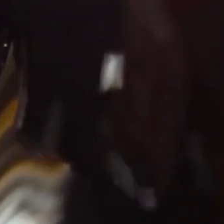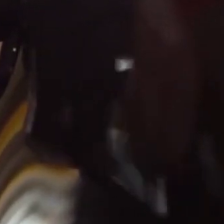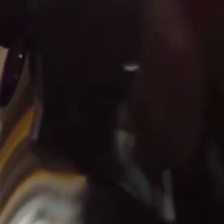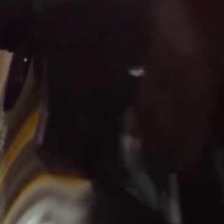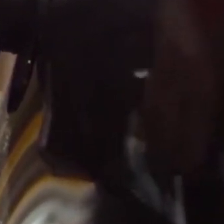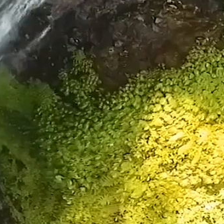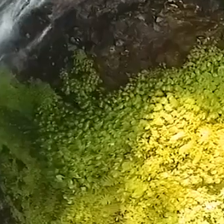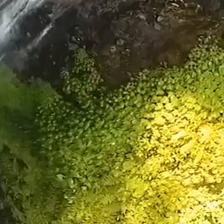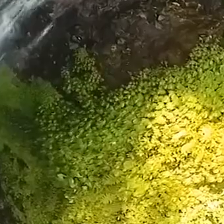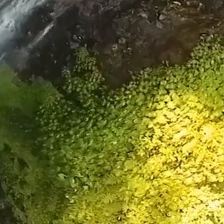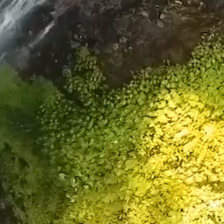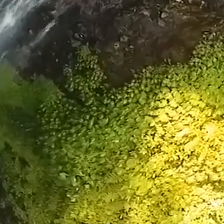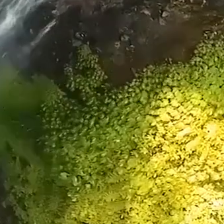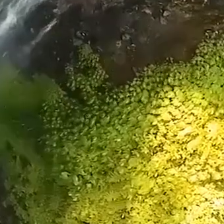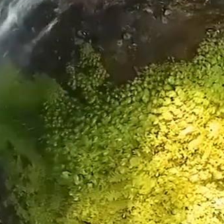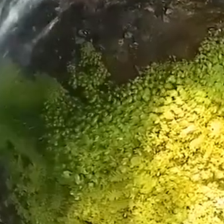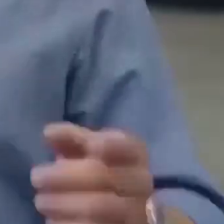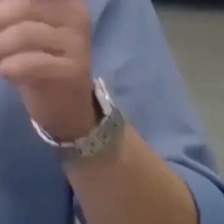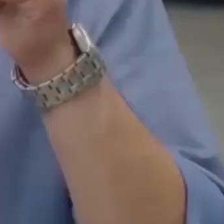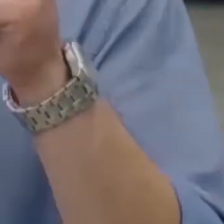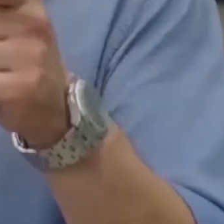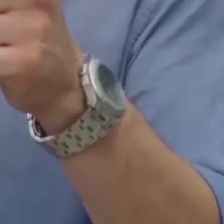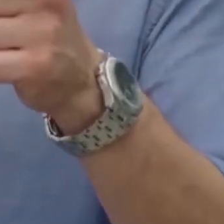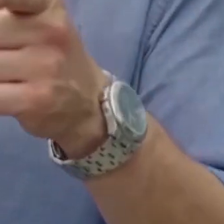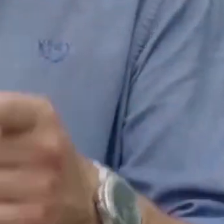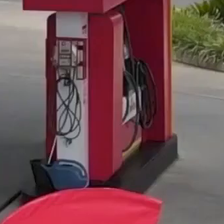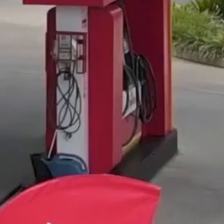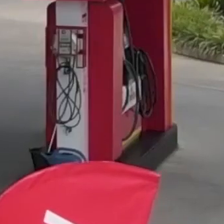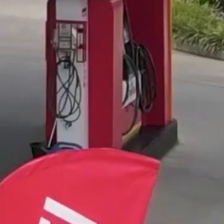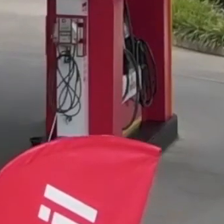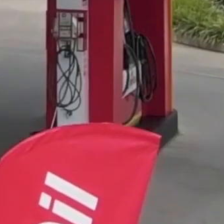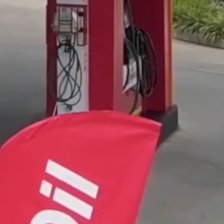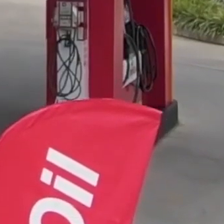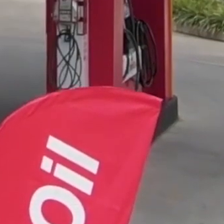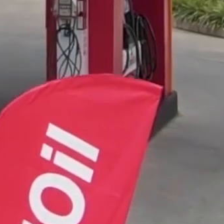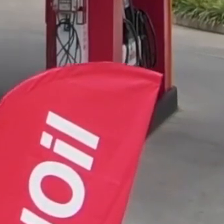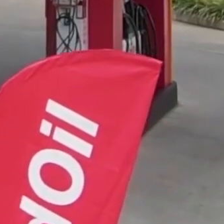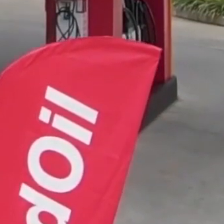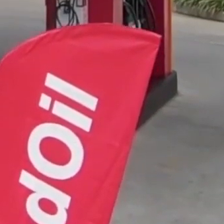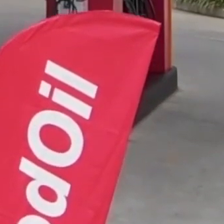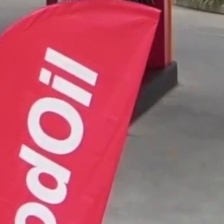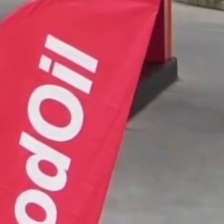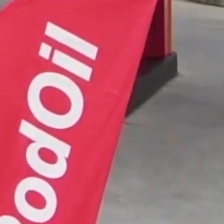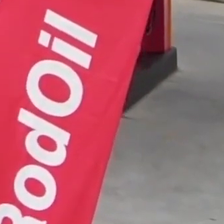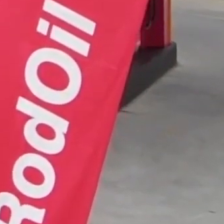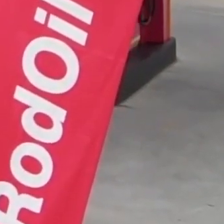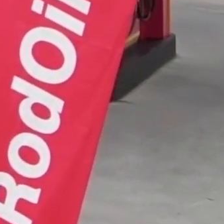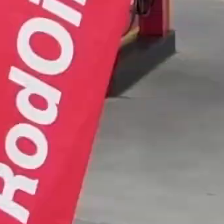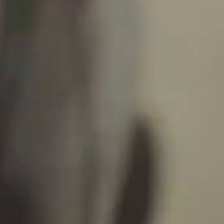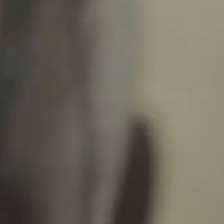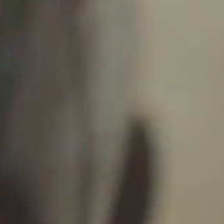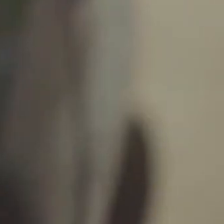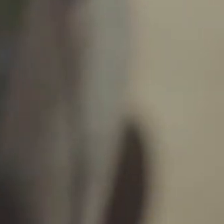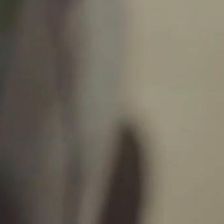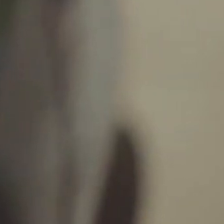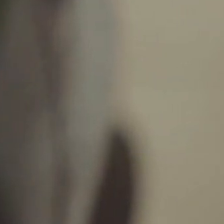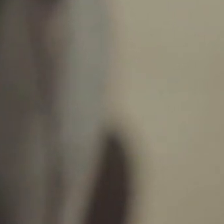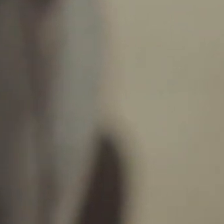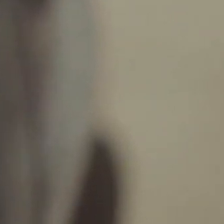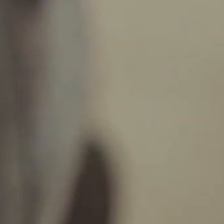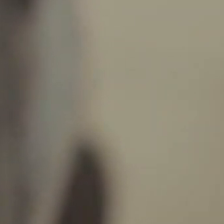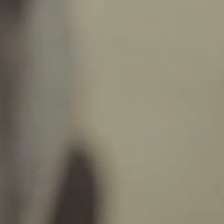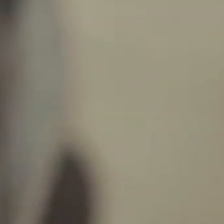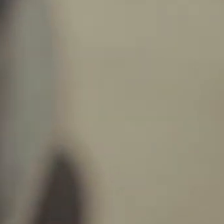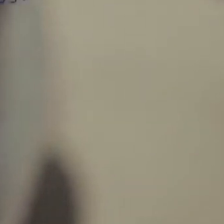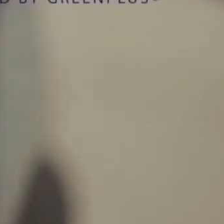bem Para o seu carro Para o meio ambiente E para o seu bolso Escolha mais economia E menos poluição Escolha